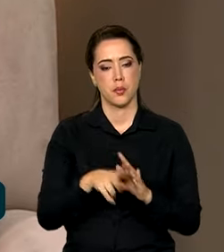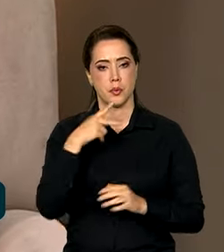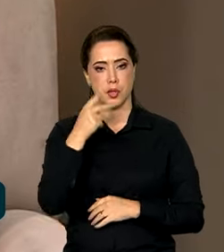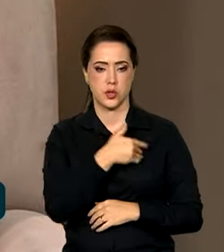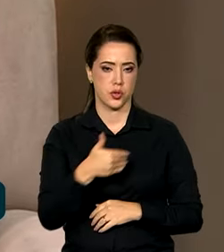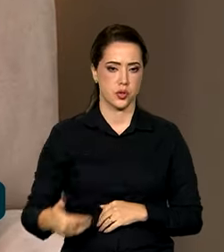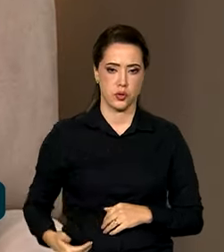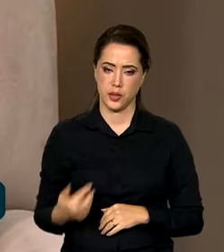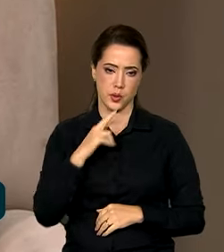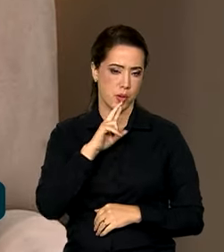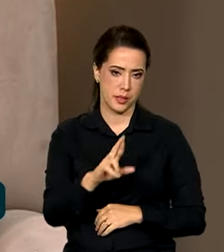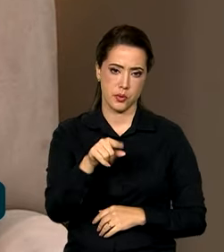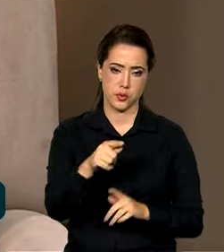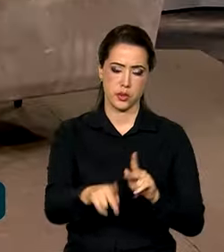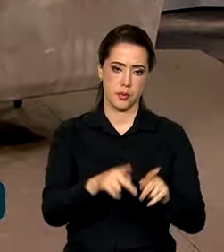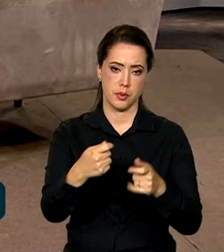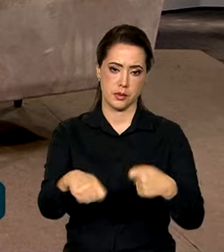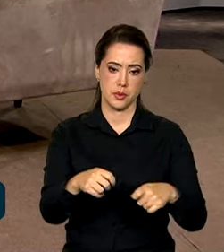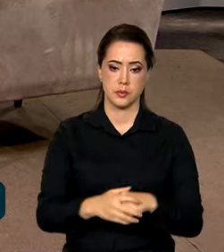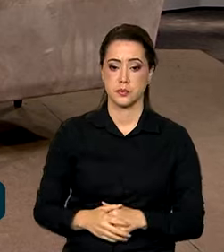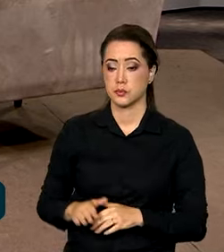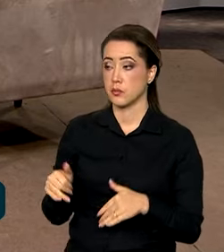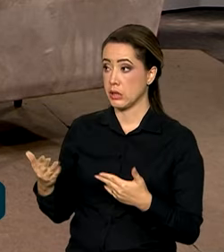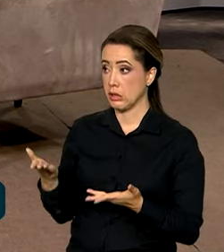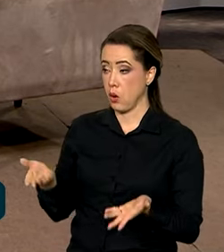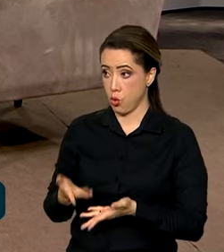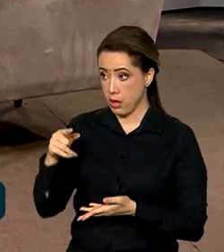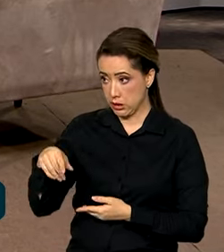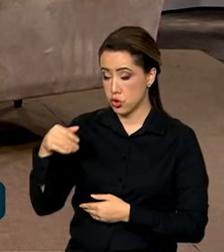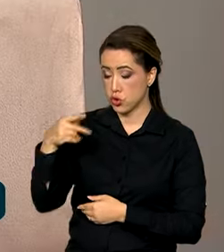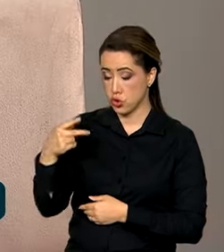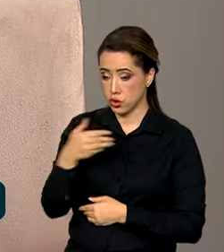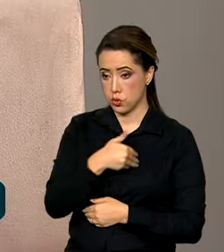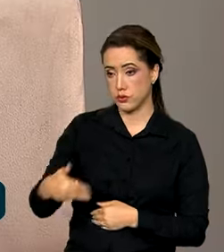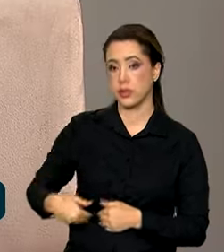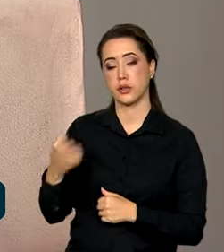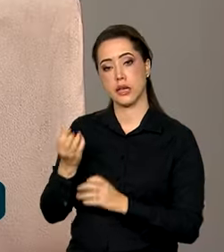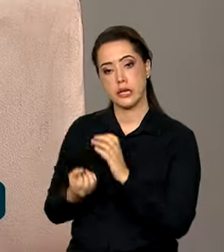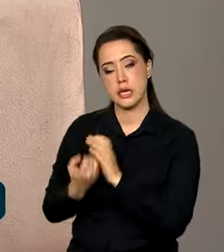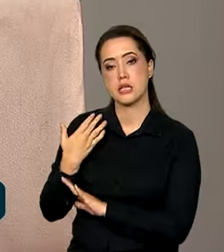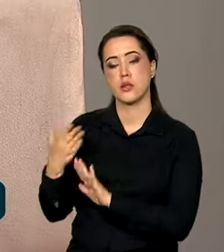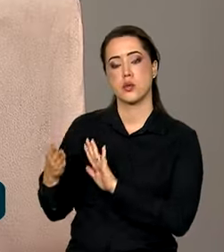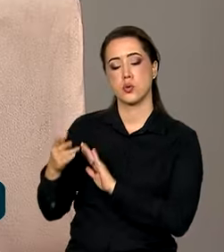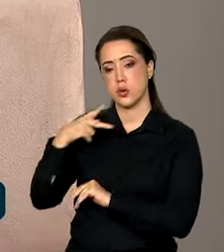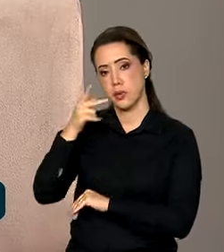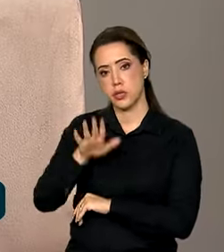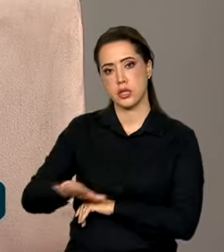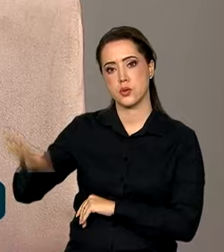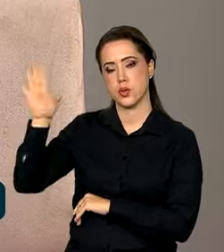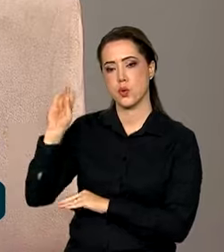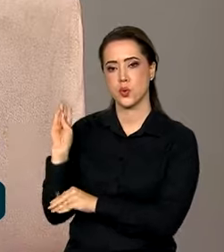das necessidades da população. Então, é por isso que esse governo está propondo a implementação de uma política nacional de cuidados